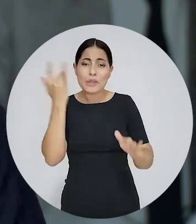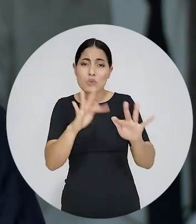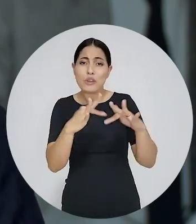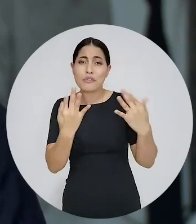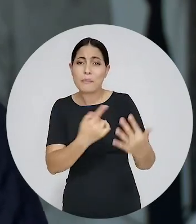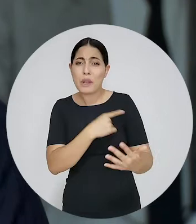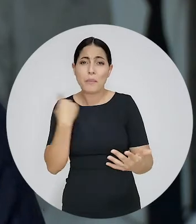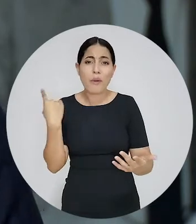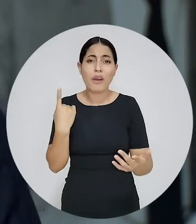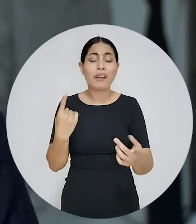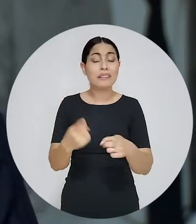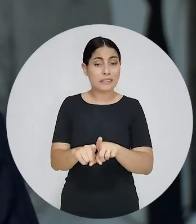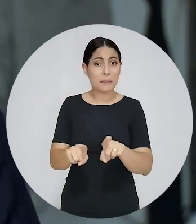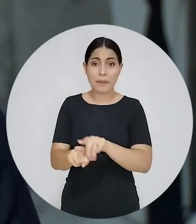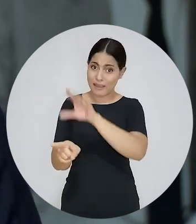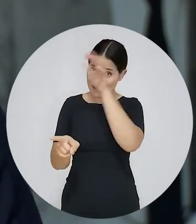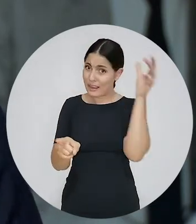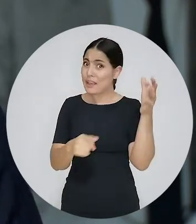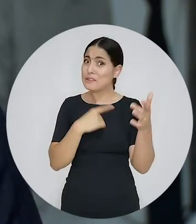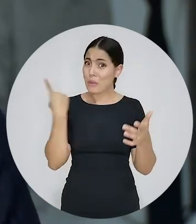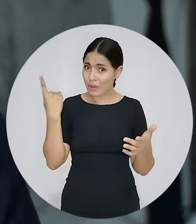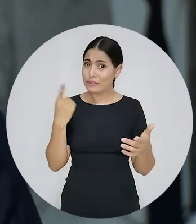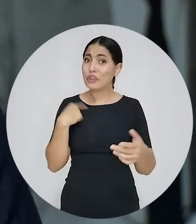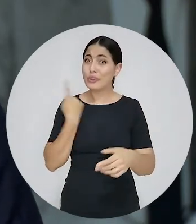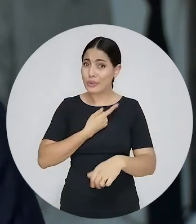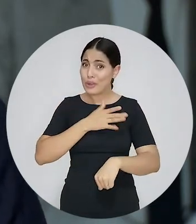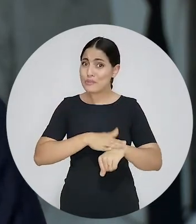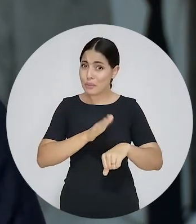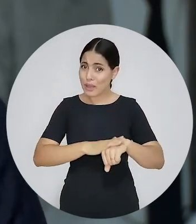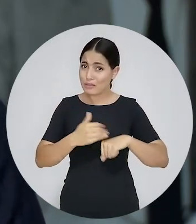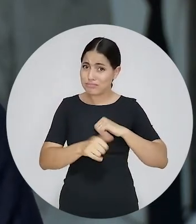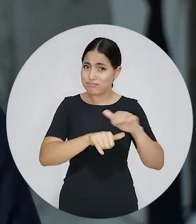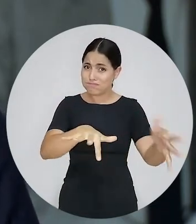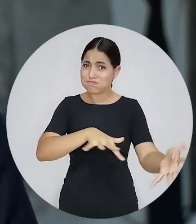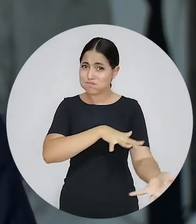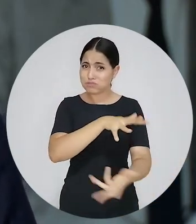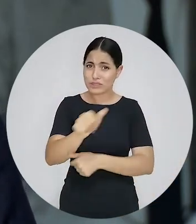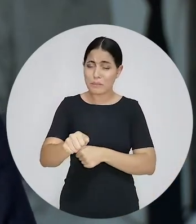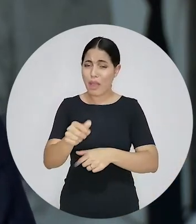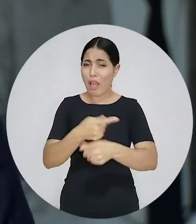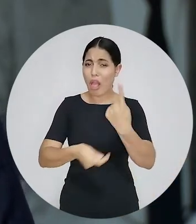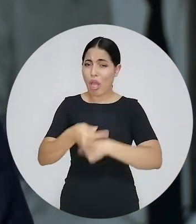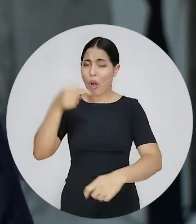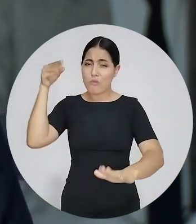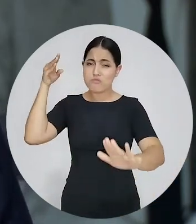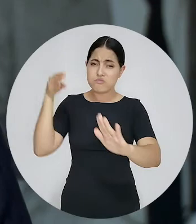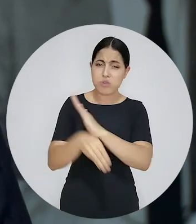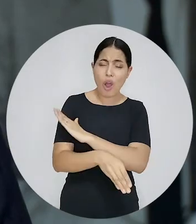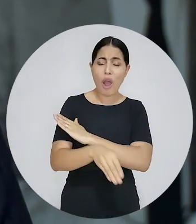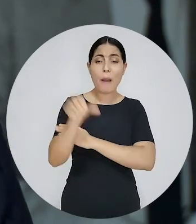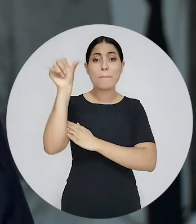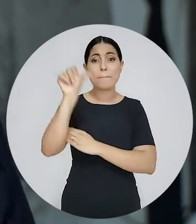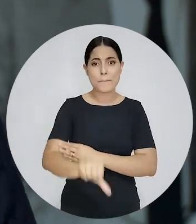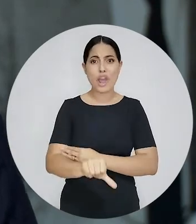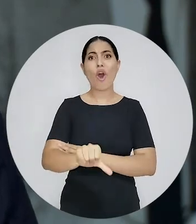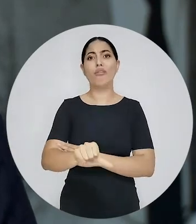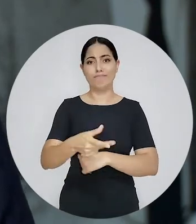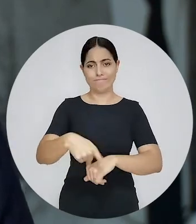amigos, perdemos clientes, vivemos a pior crise econômica da história do nosso país.